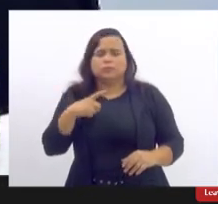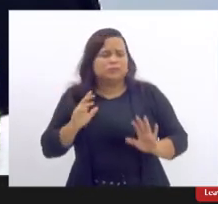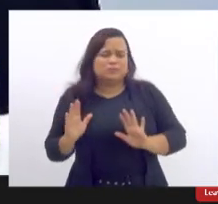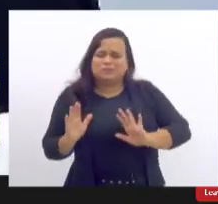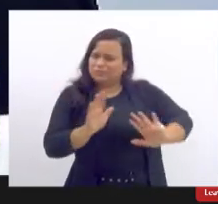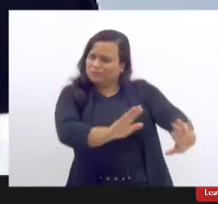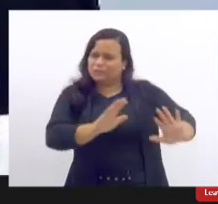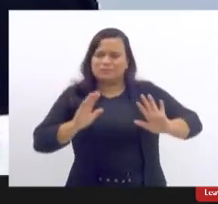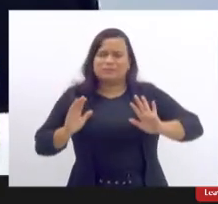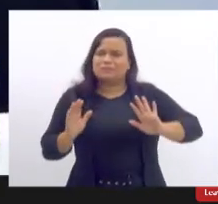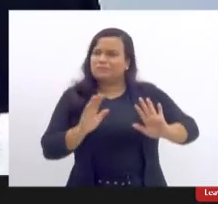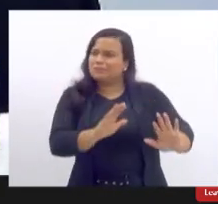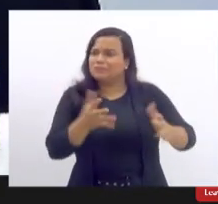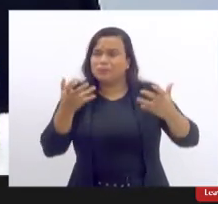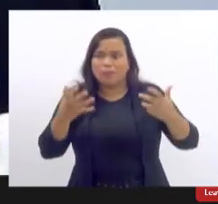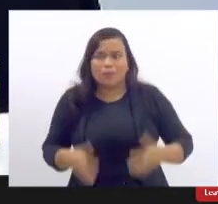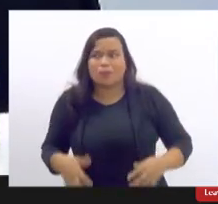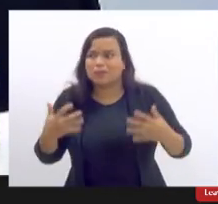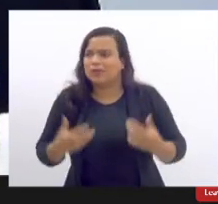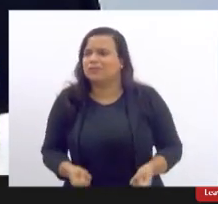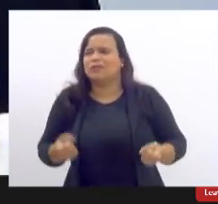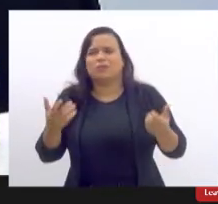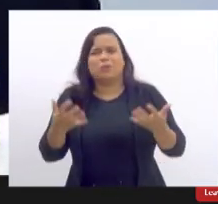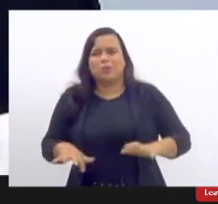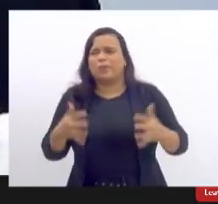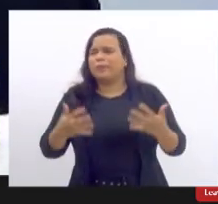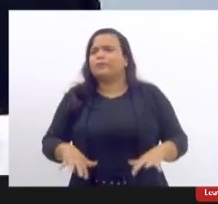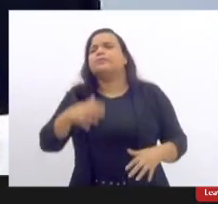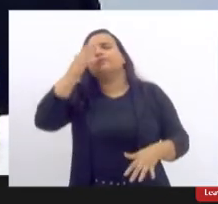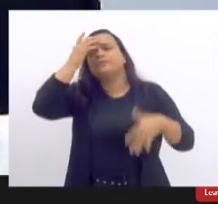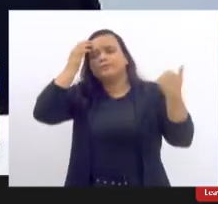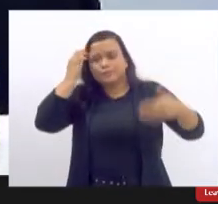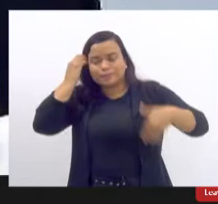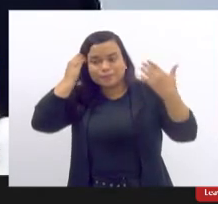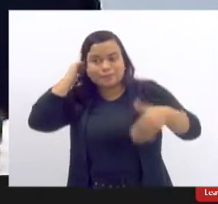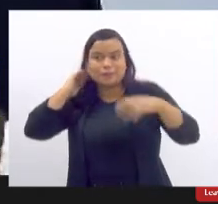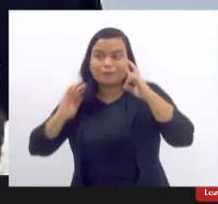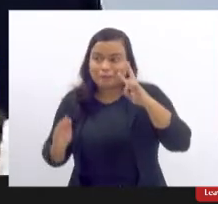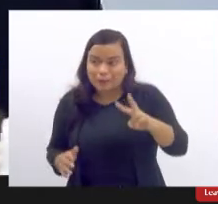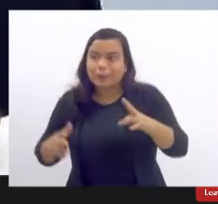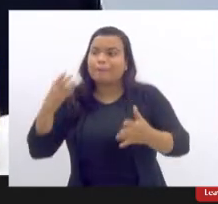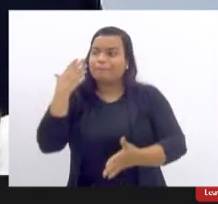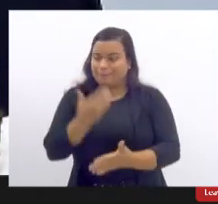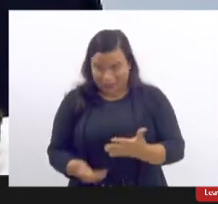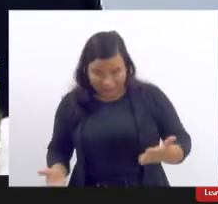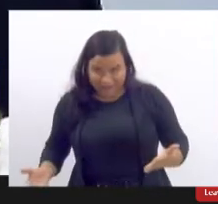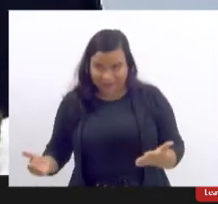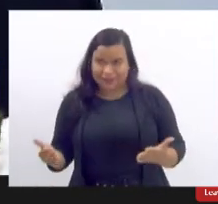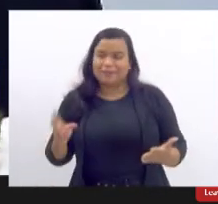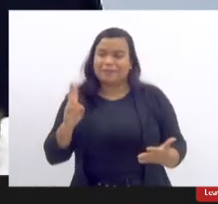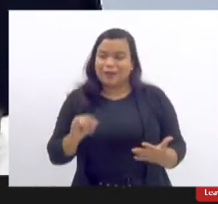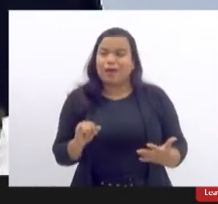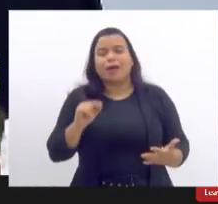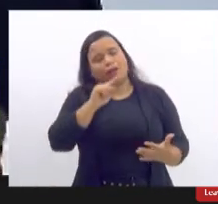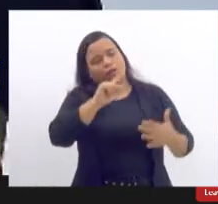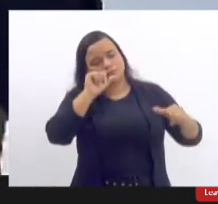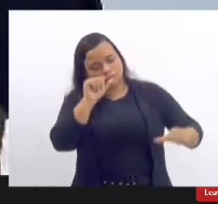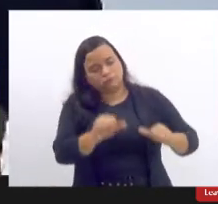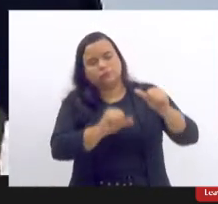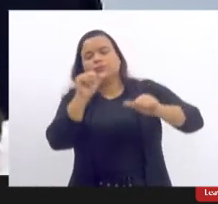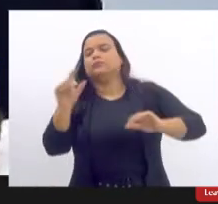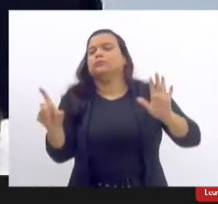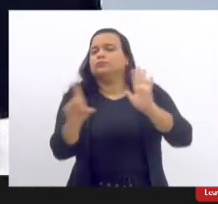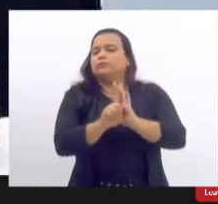forma corporativa acabou vendo que é perdendo a justiça e revogou modificou a